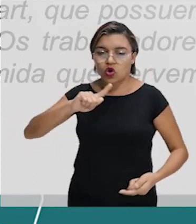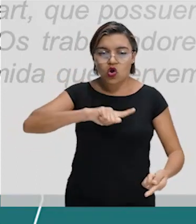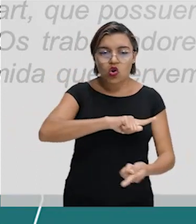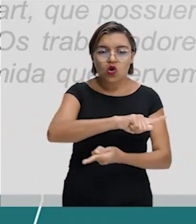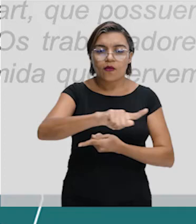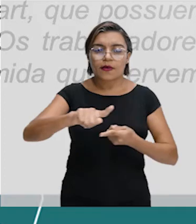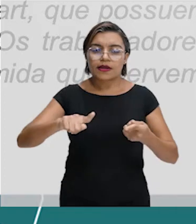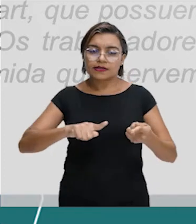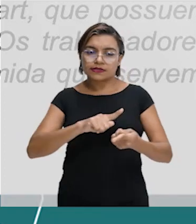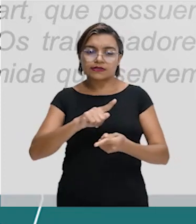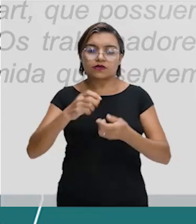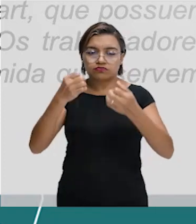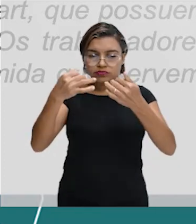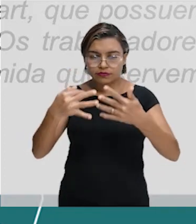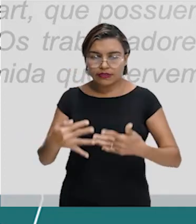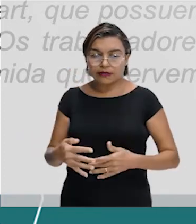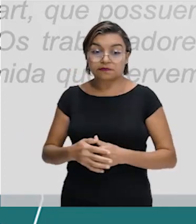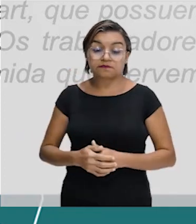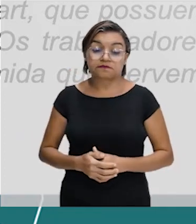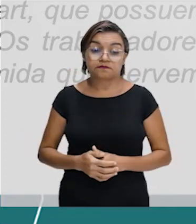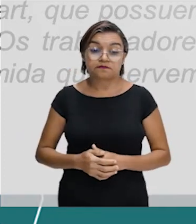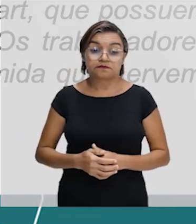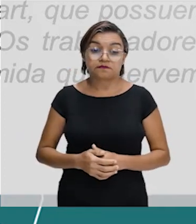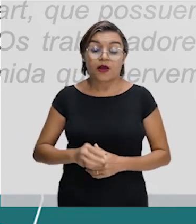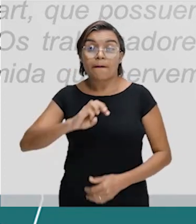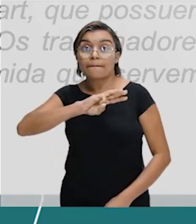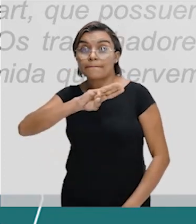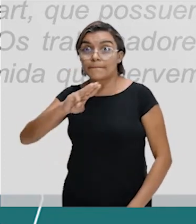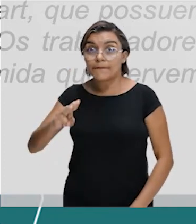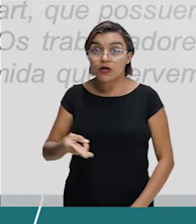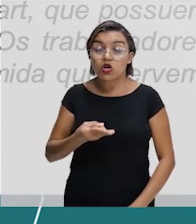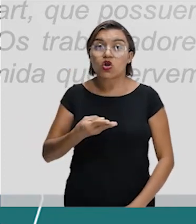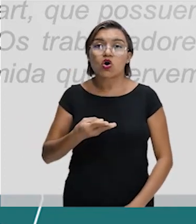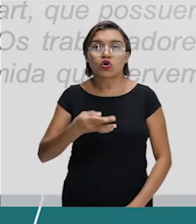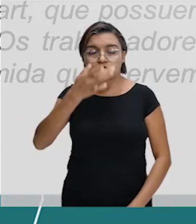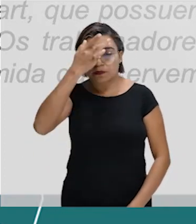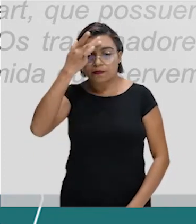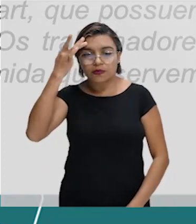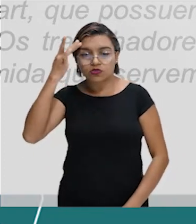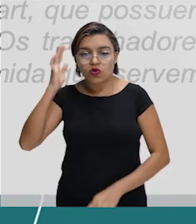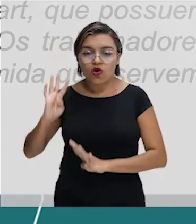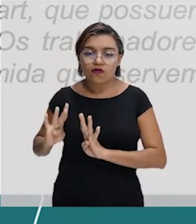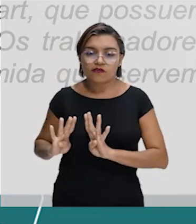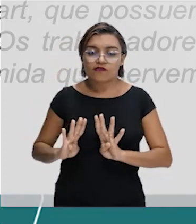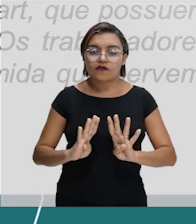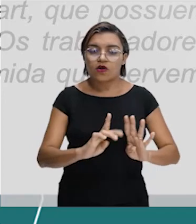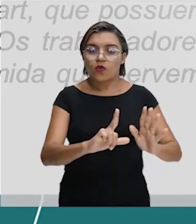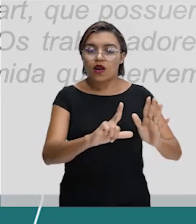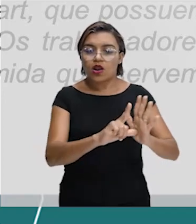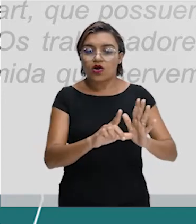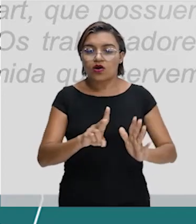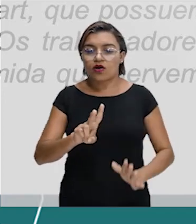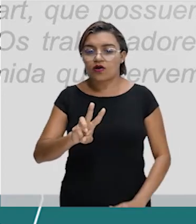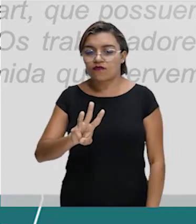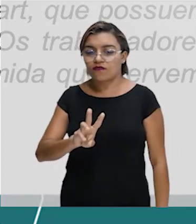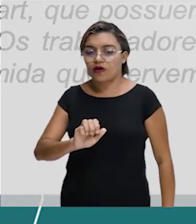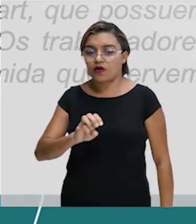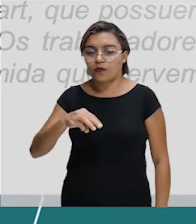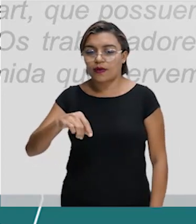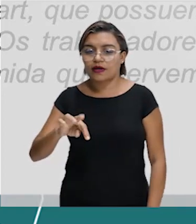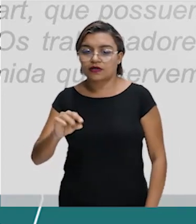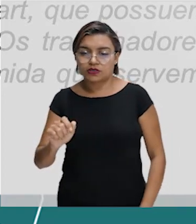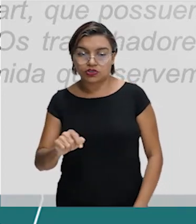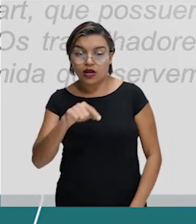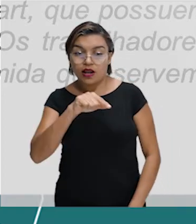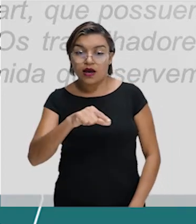Fecha aspas. Milhões de pessoas vão todas as semanas às lojas do Walmart, que possuem 900 empregados